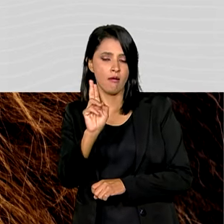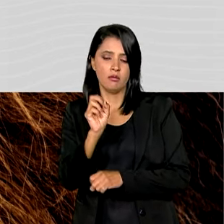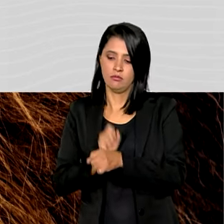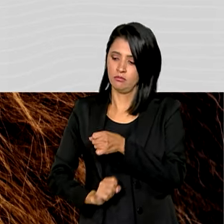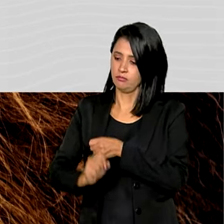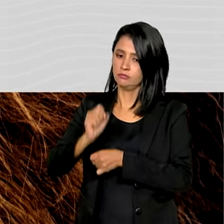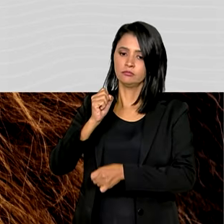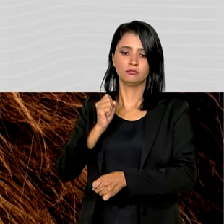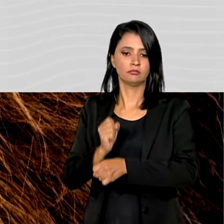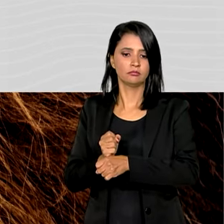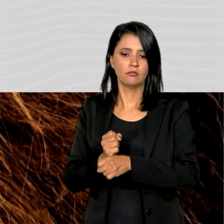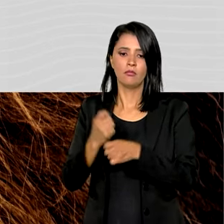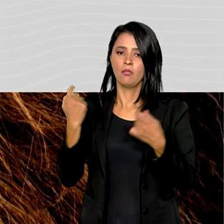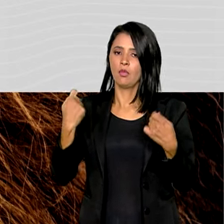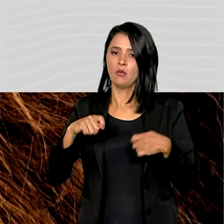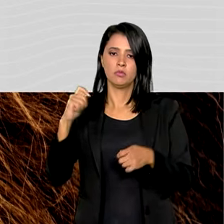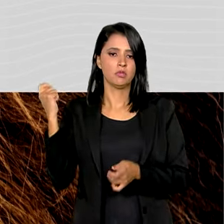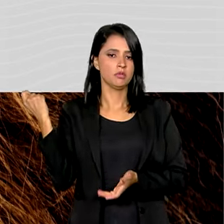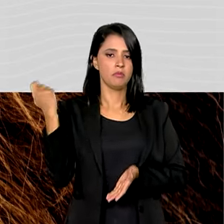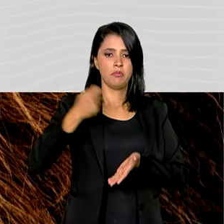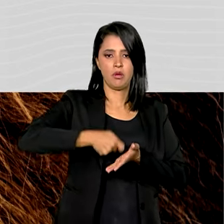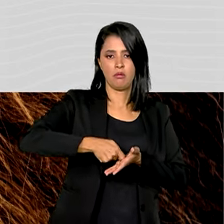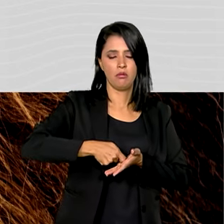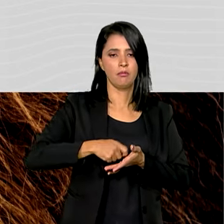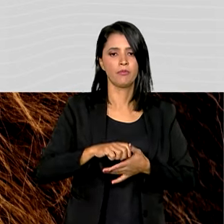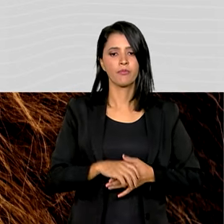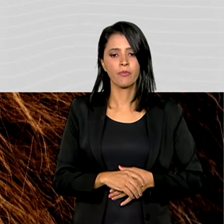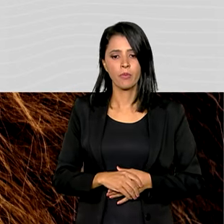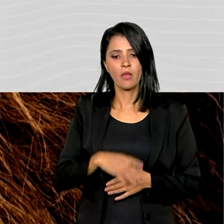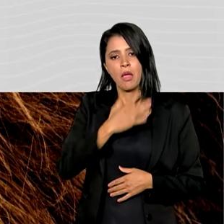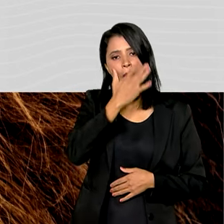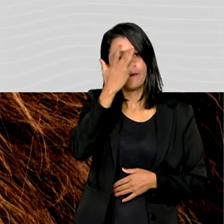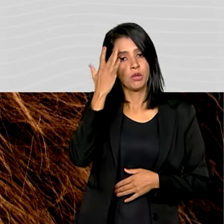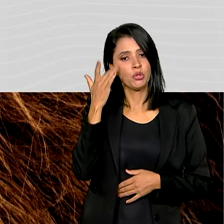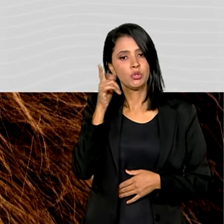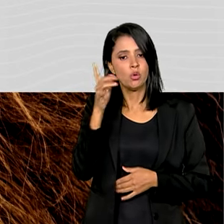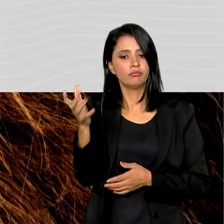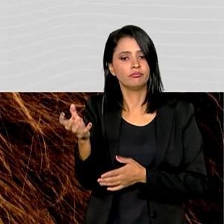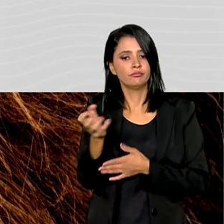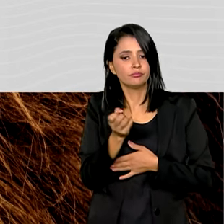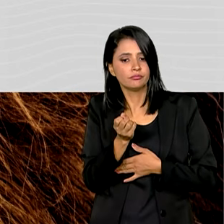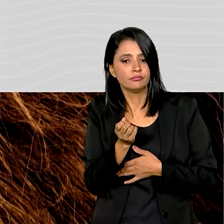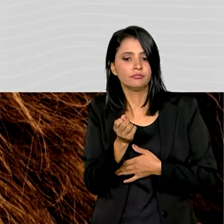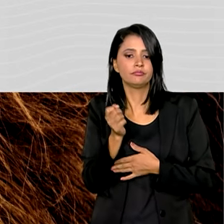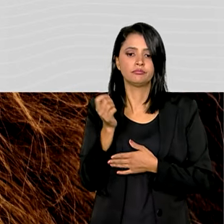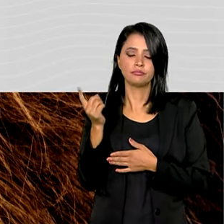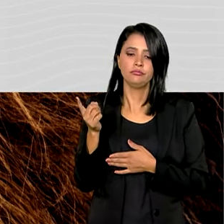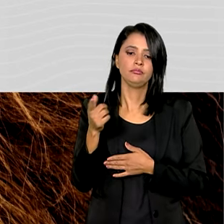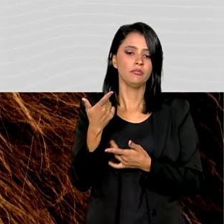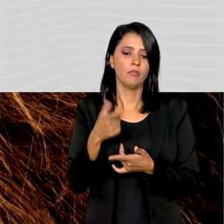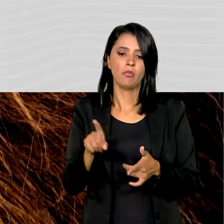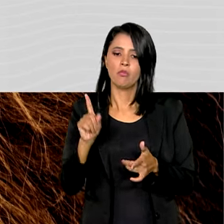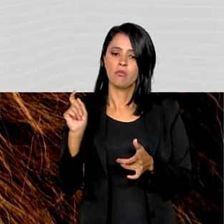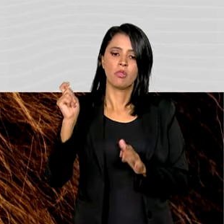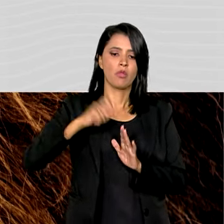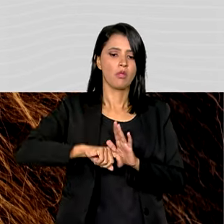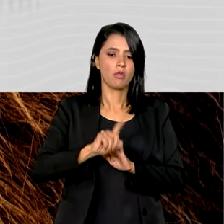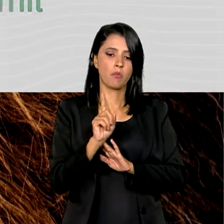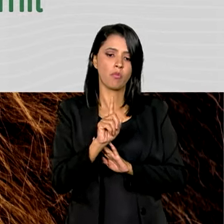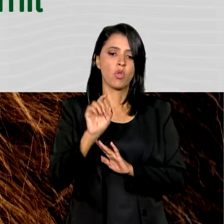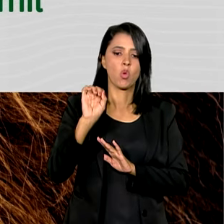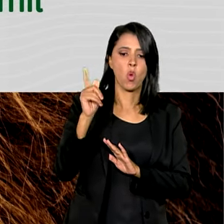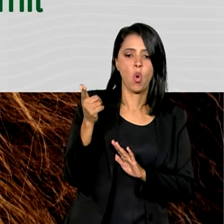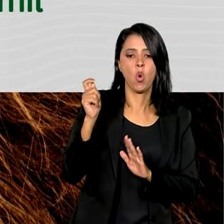fica isento de pagar o imposto. Quem recebeu rendimento isento, não tributável ou